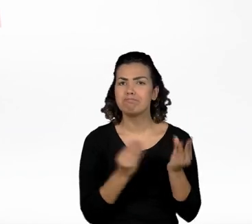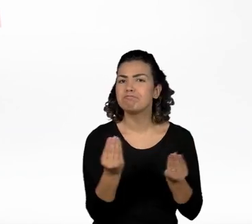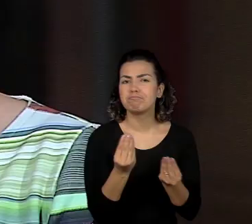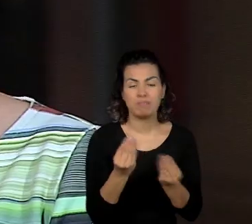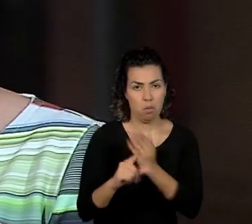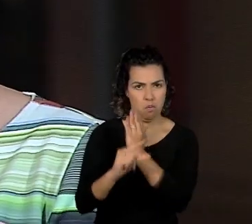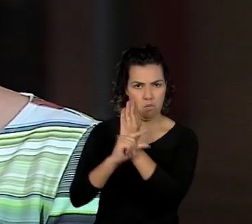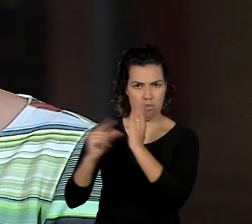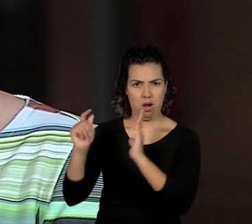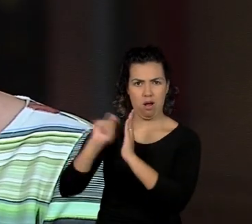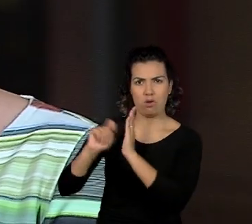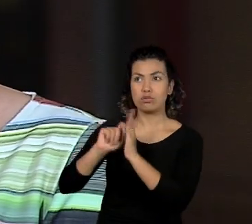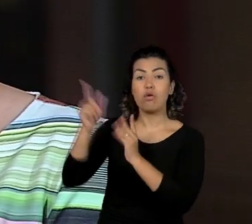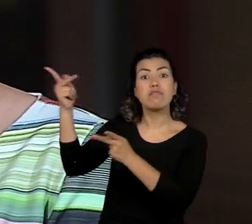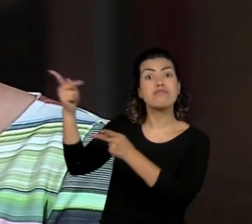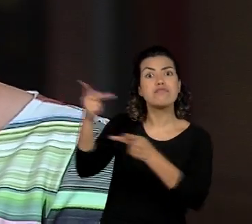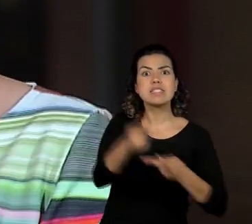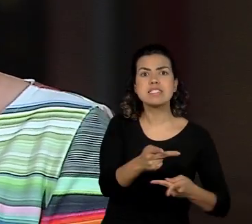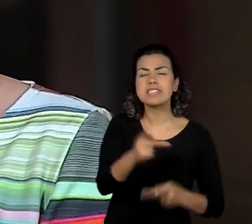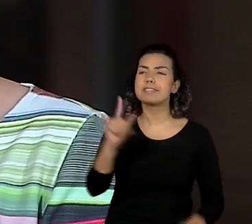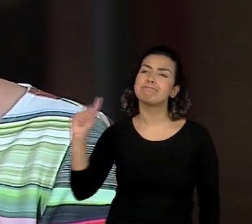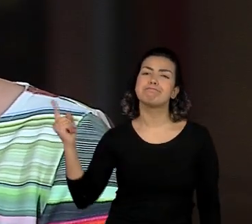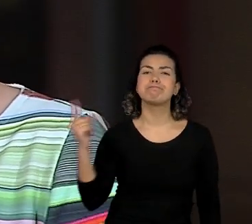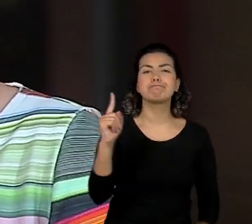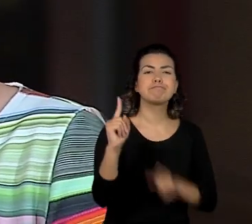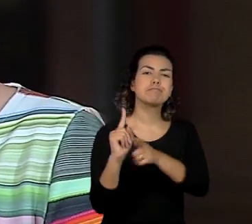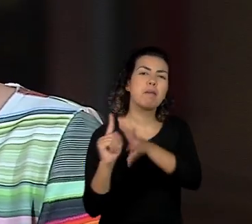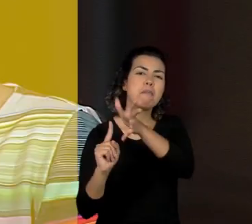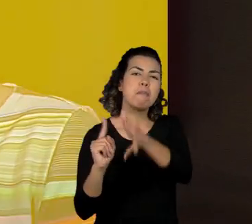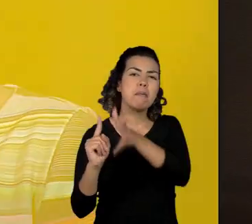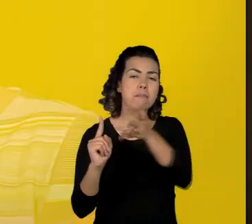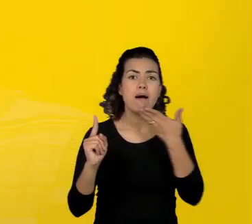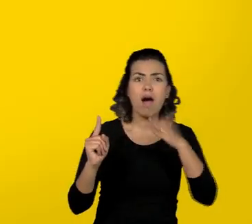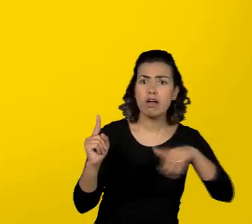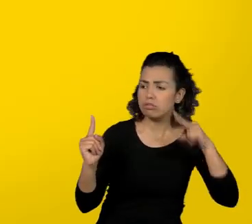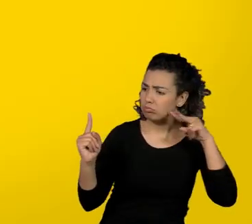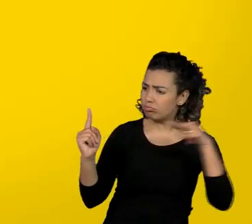identificou como autor e disse para ele, a gente é autor que nem você.